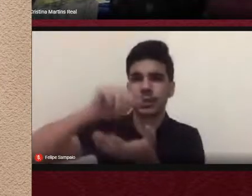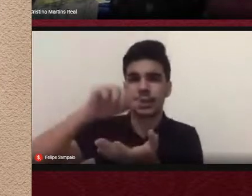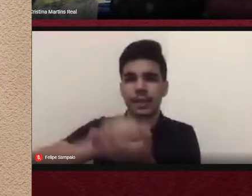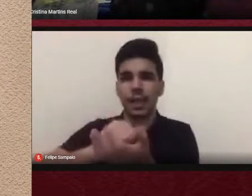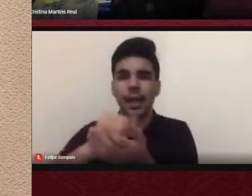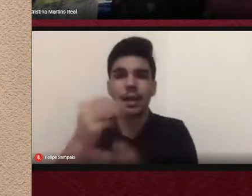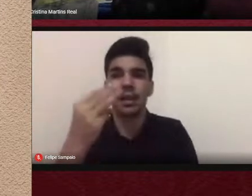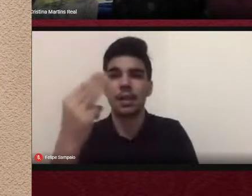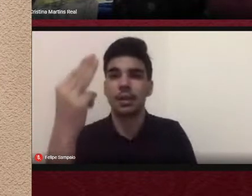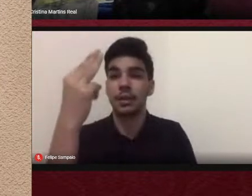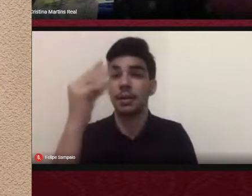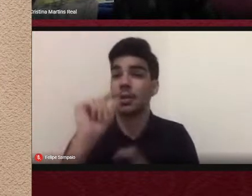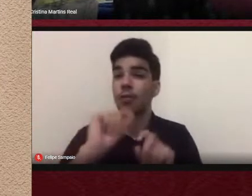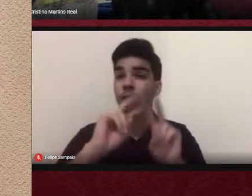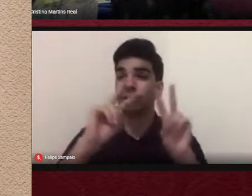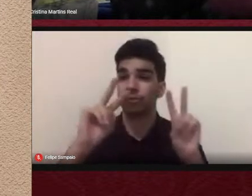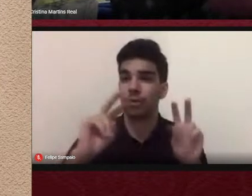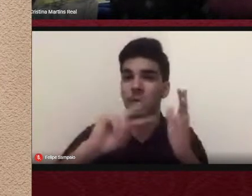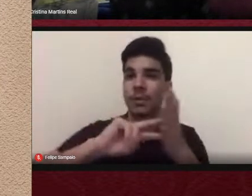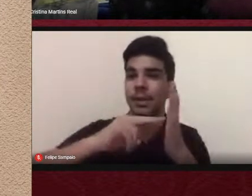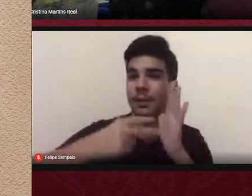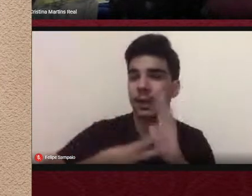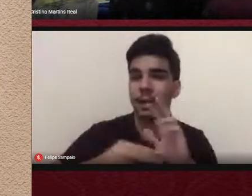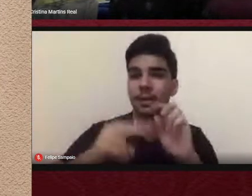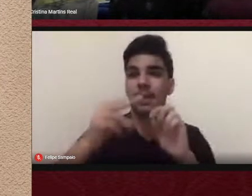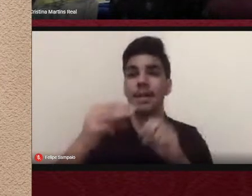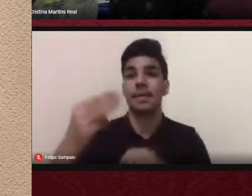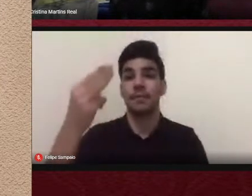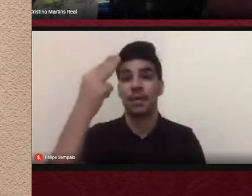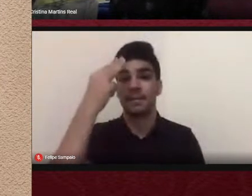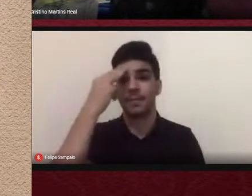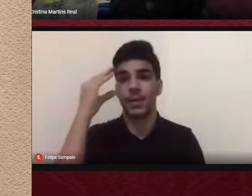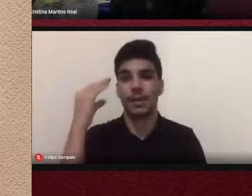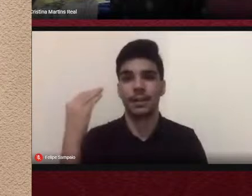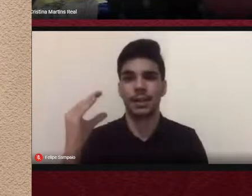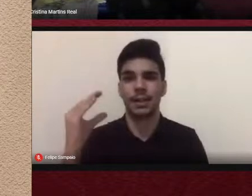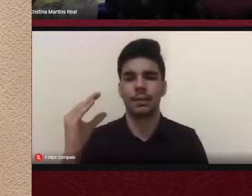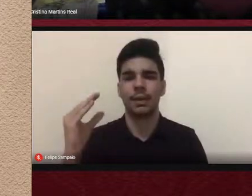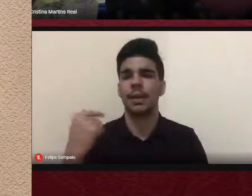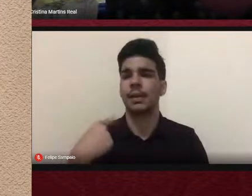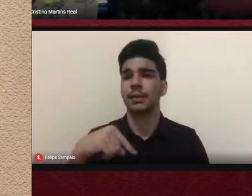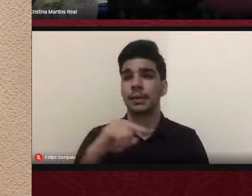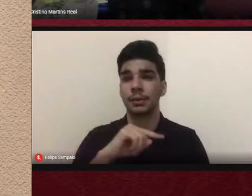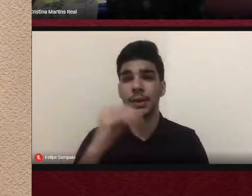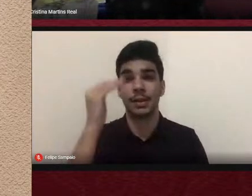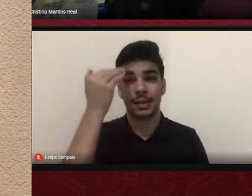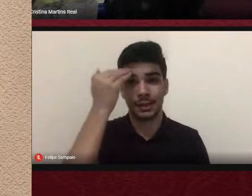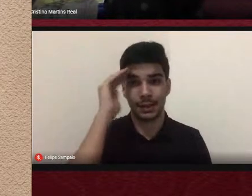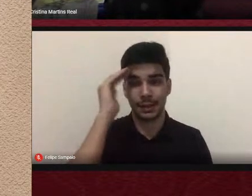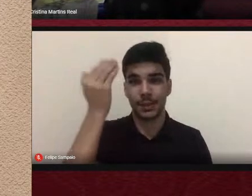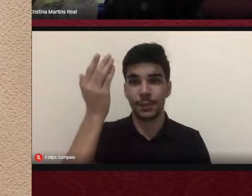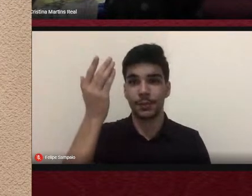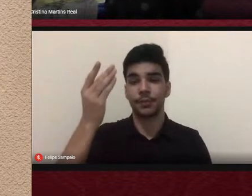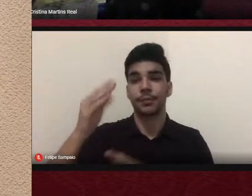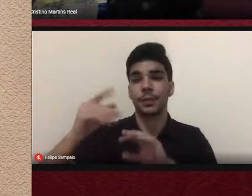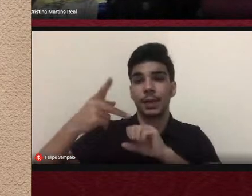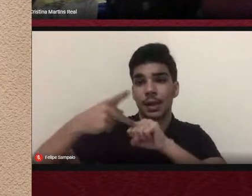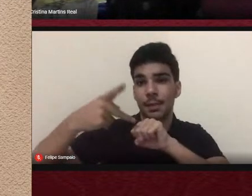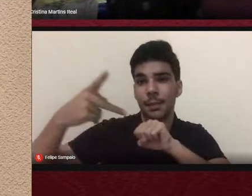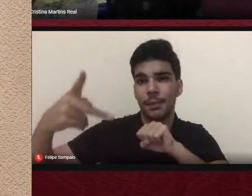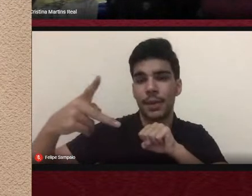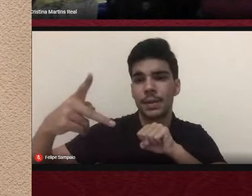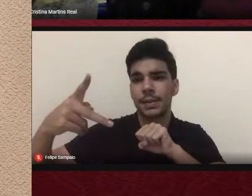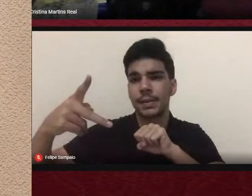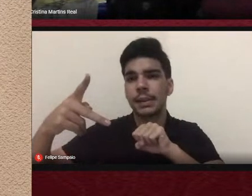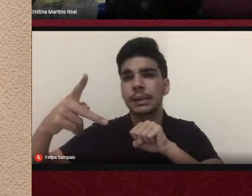memória científica. A gente entendeu que um programa de pós-graduação teria como memória as